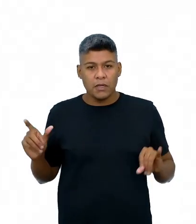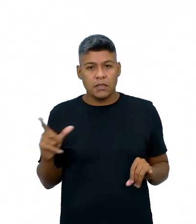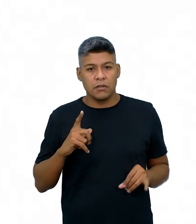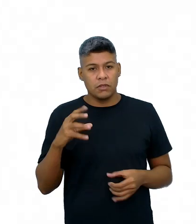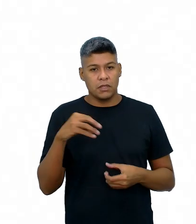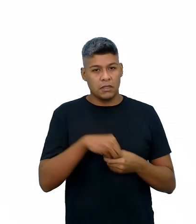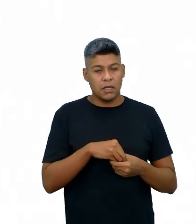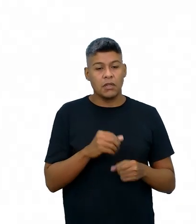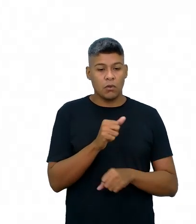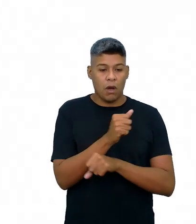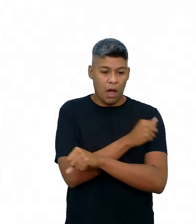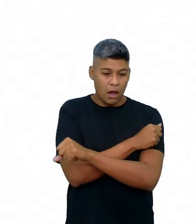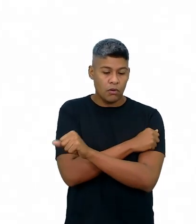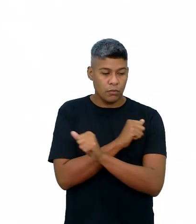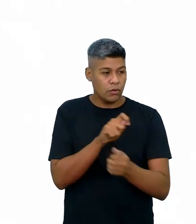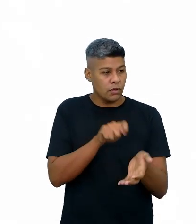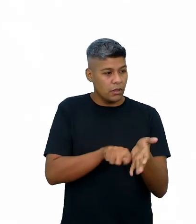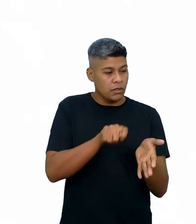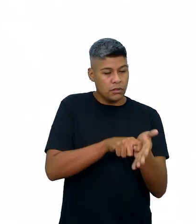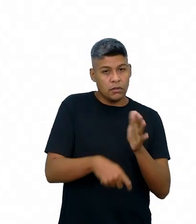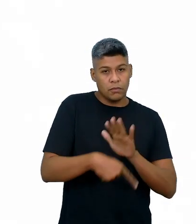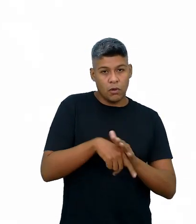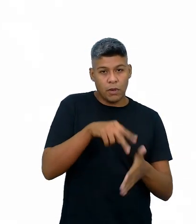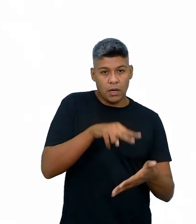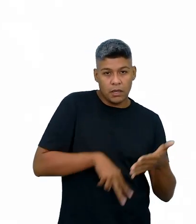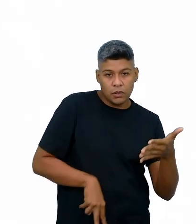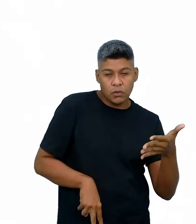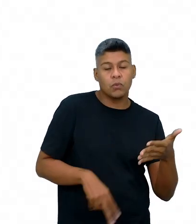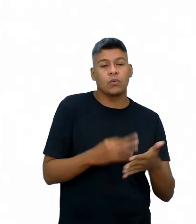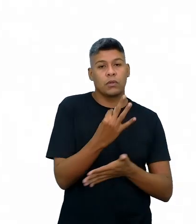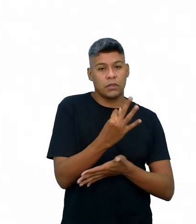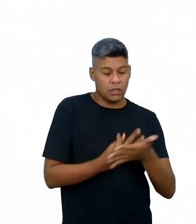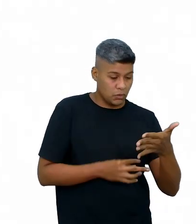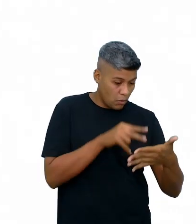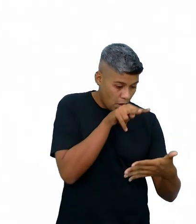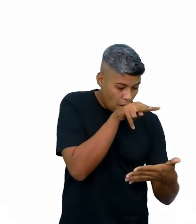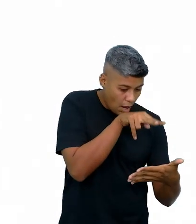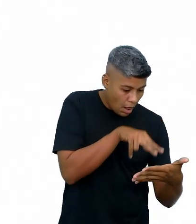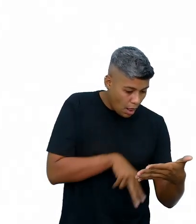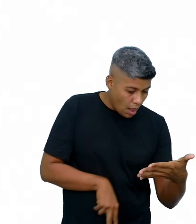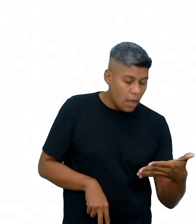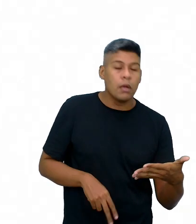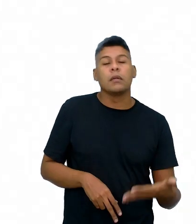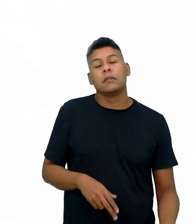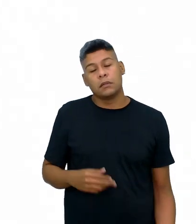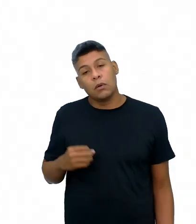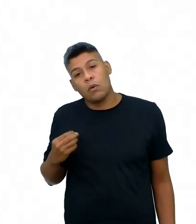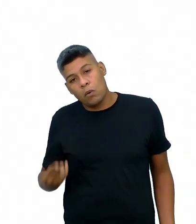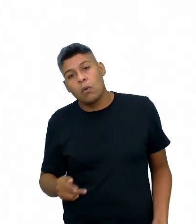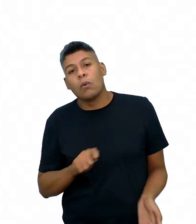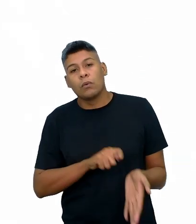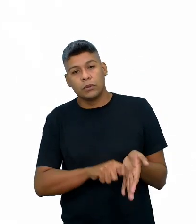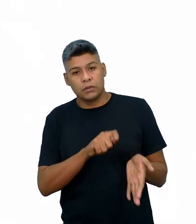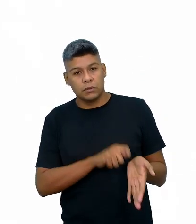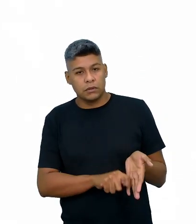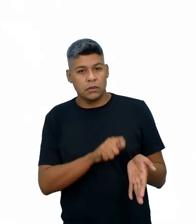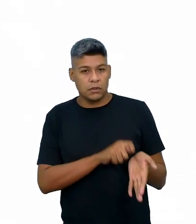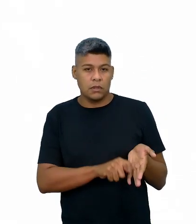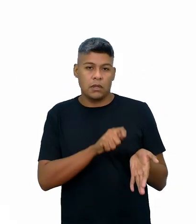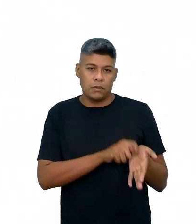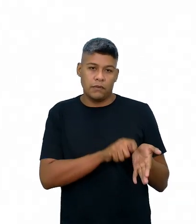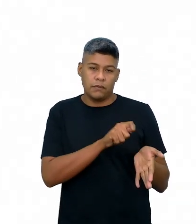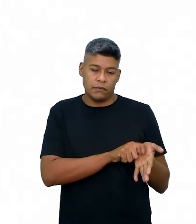Então, os alunos podem anotar as palavras durante a leitura em voz alta do texto, por exemplo, né? Ou eles escrevem em